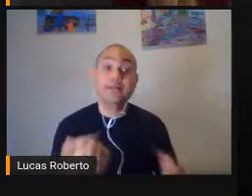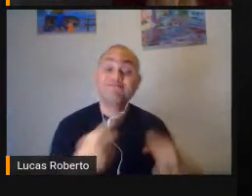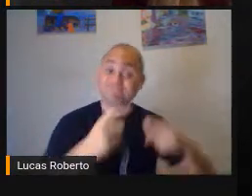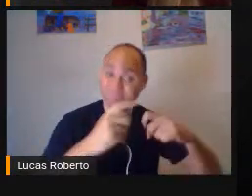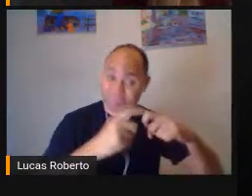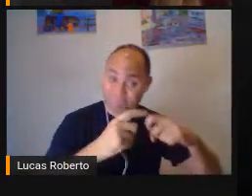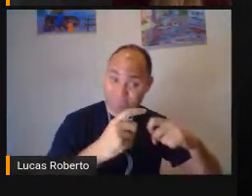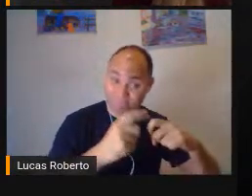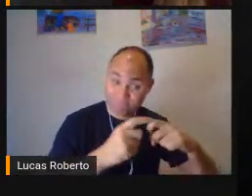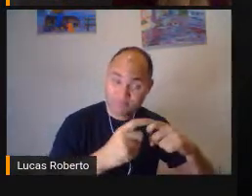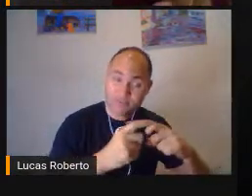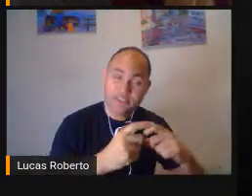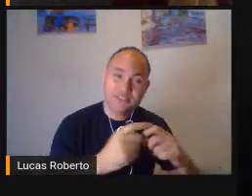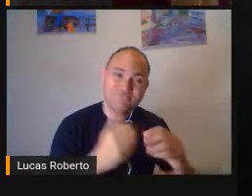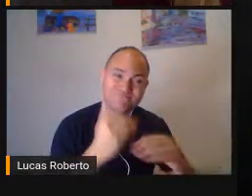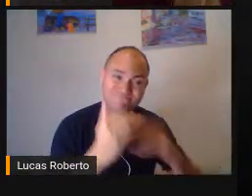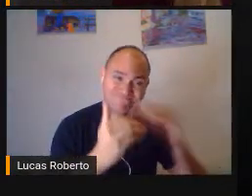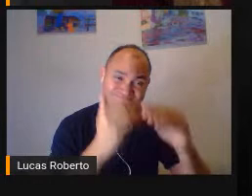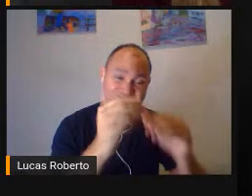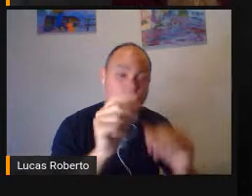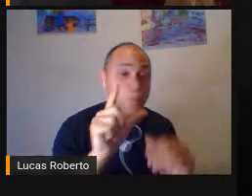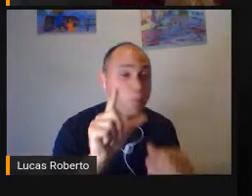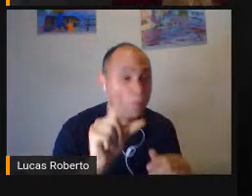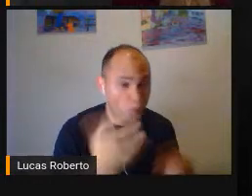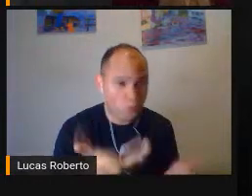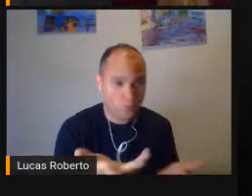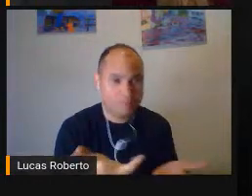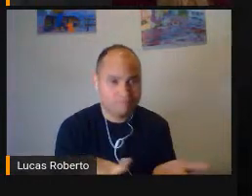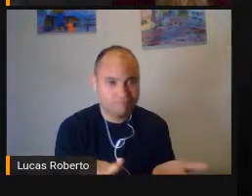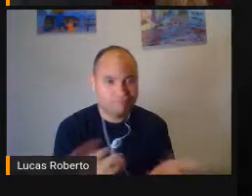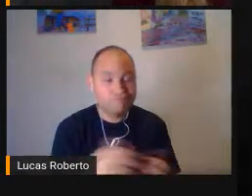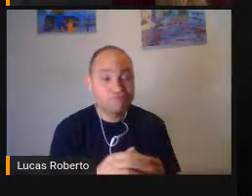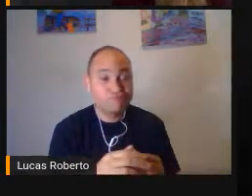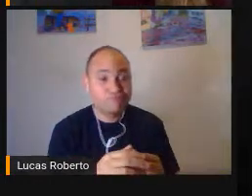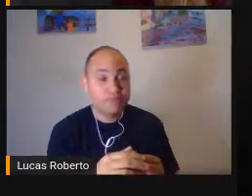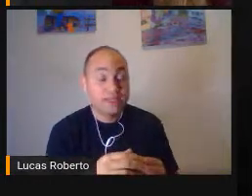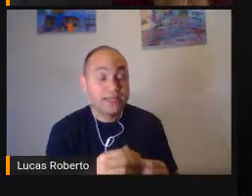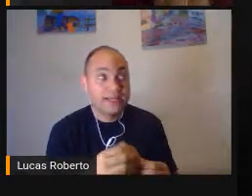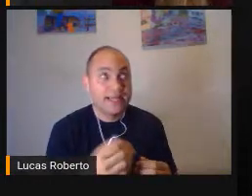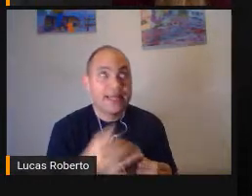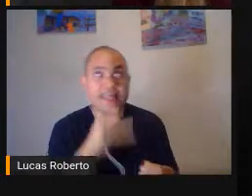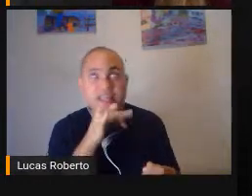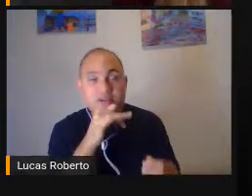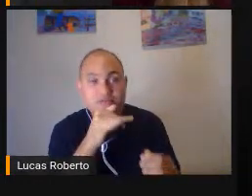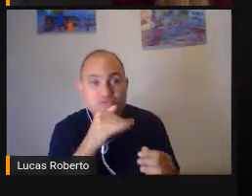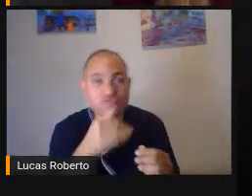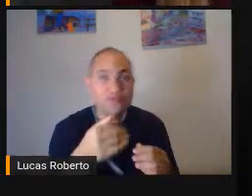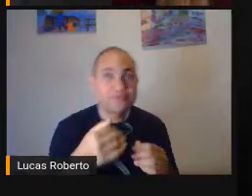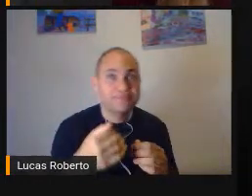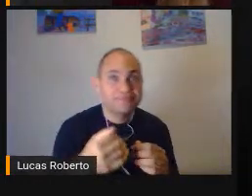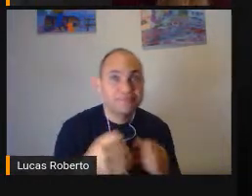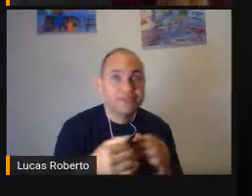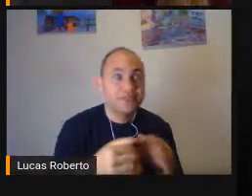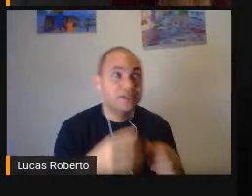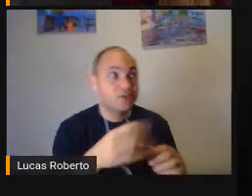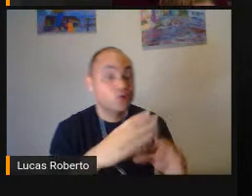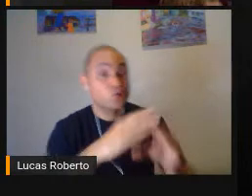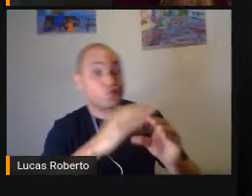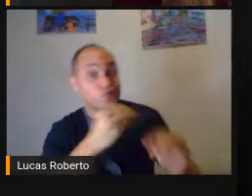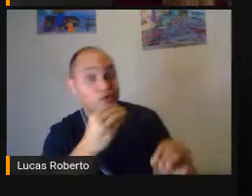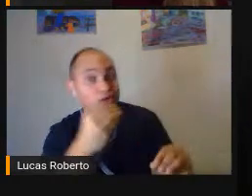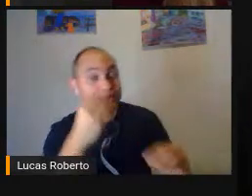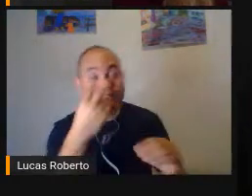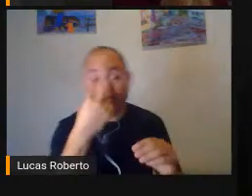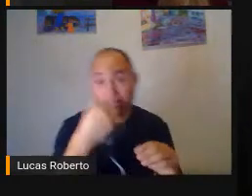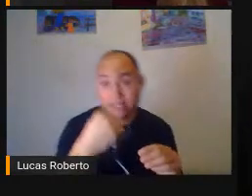pouco Em relação a retroceder Quadros de cegueira Ou de baixa visão Então esse processo